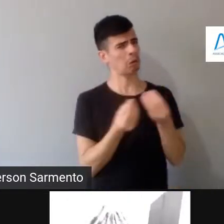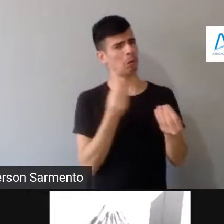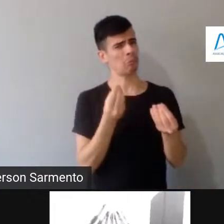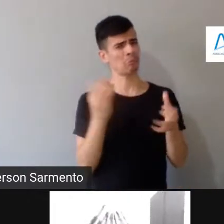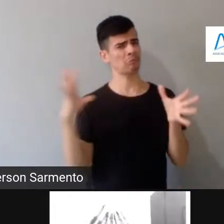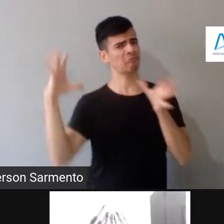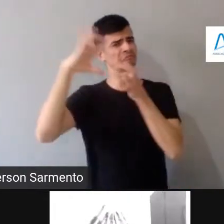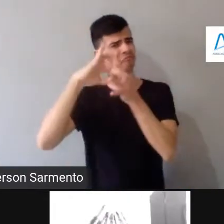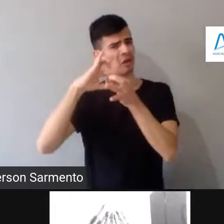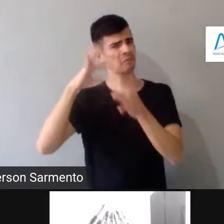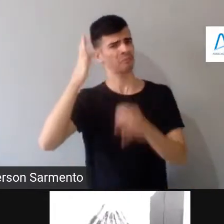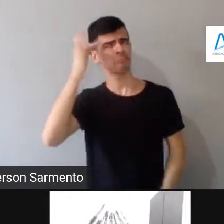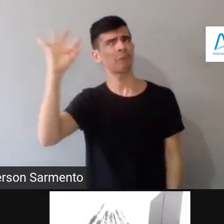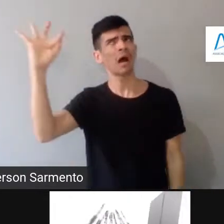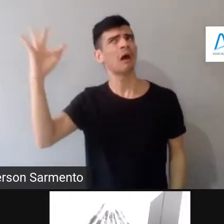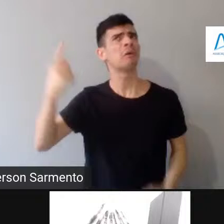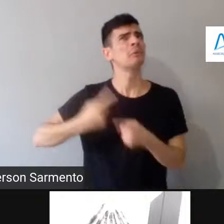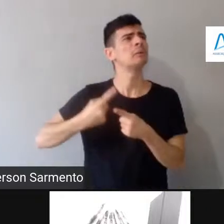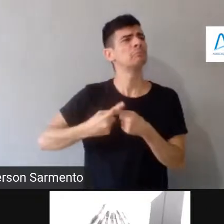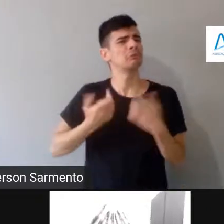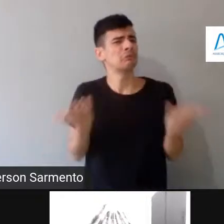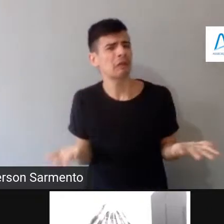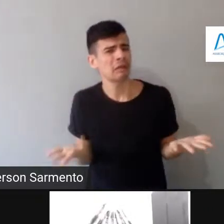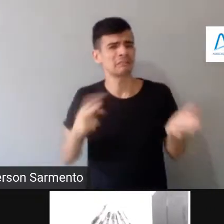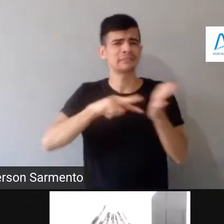de partido, de gangue, o que é isso?